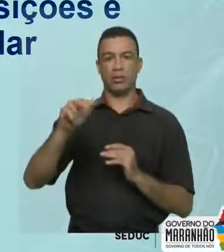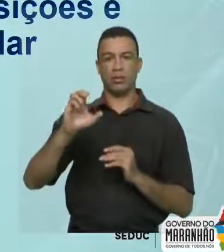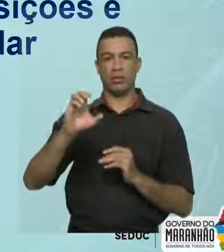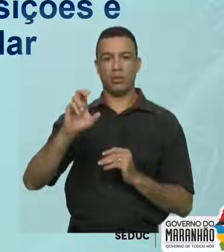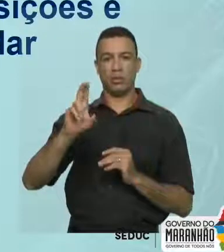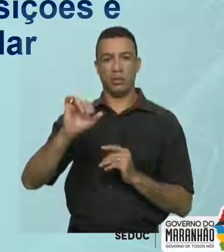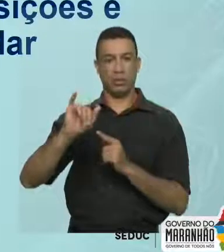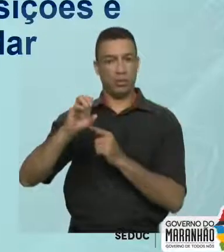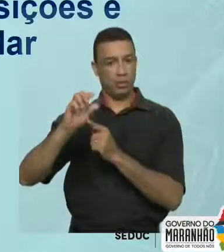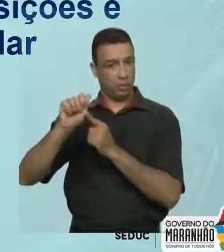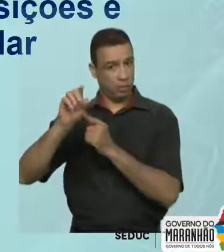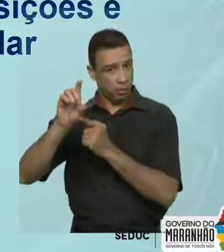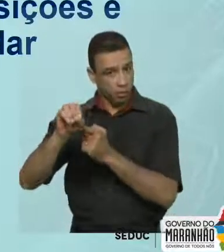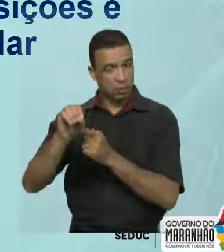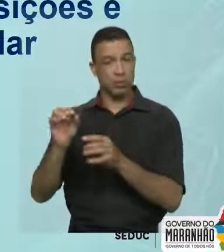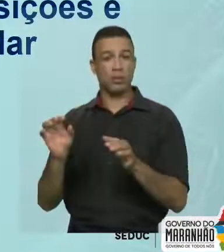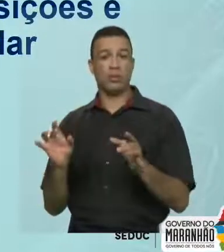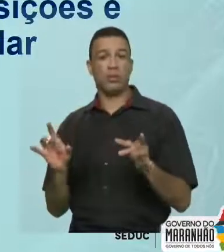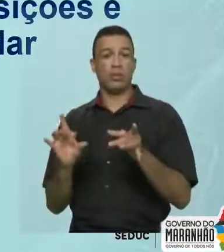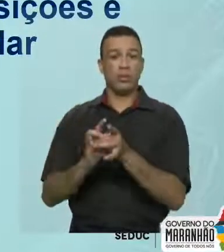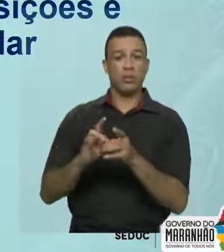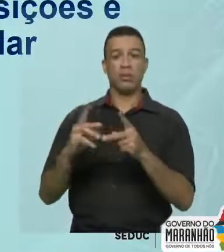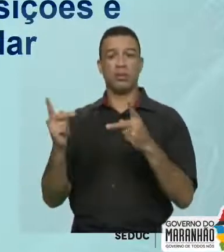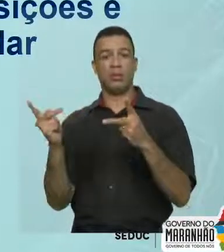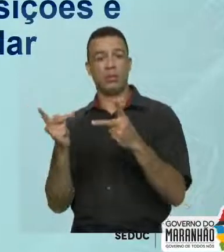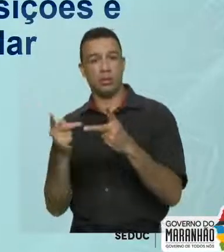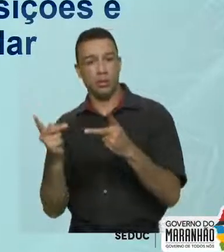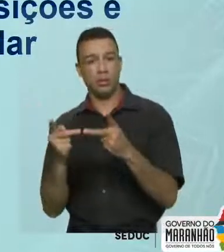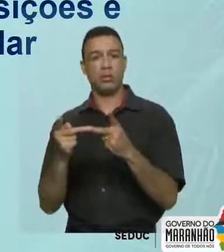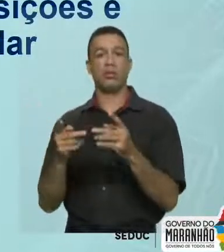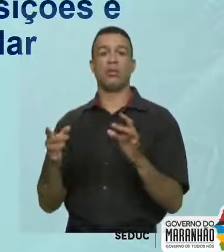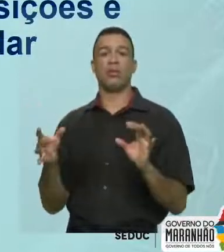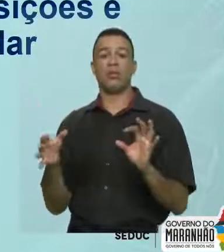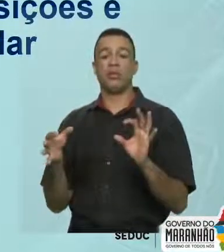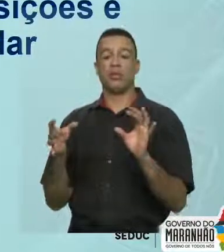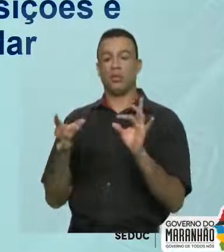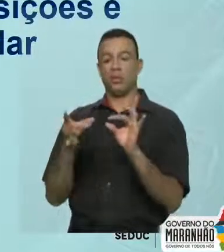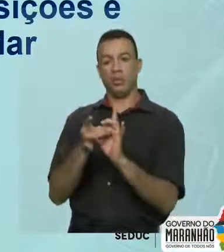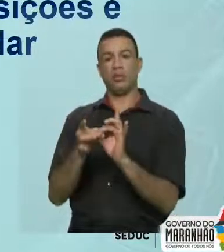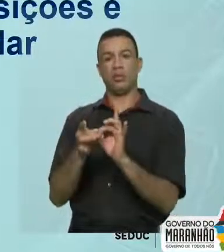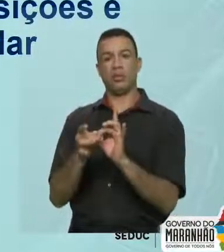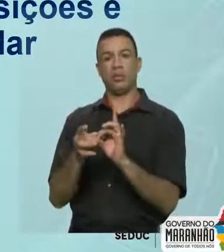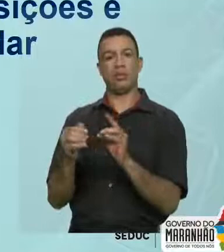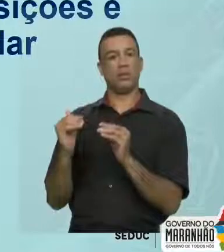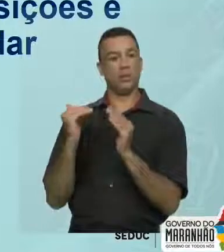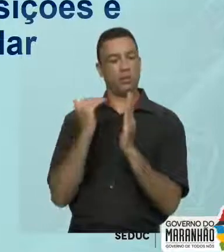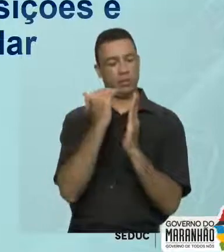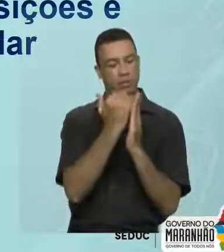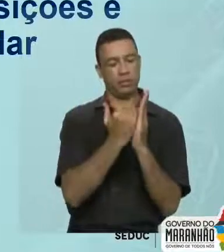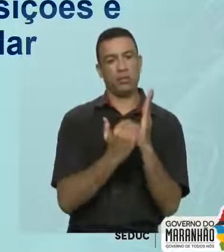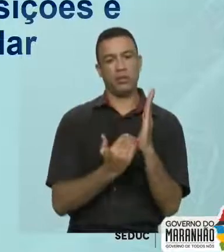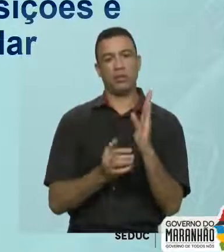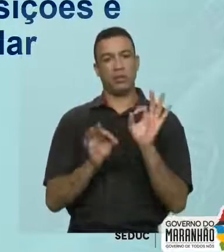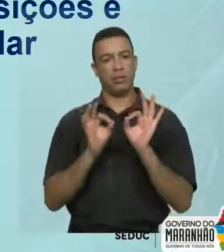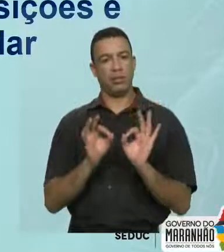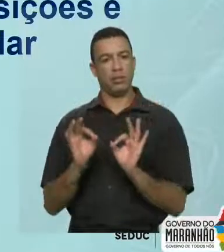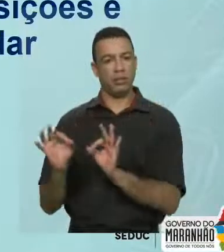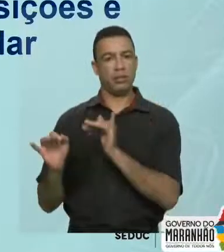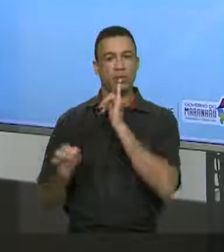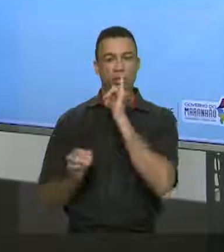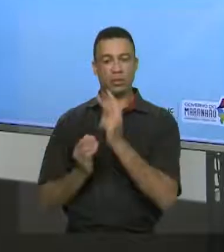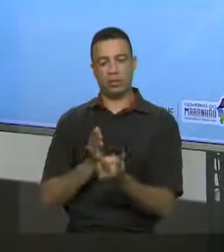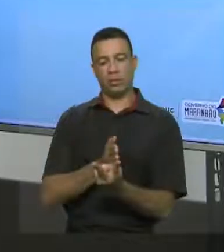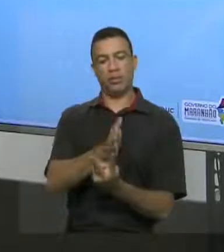conectivos, principalmente preposições e conjunções e expressões que servem para dar sequência às ideias do texto, tá bom? Então, nós temos duas